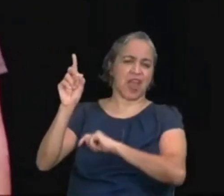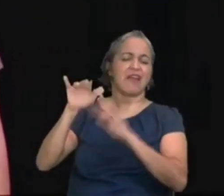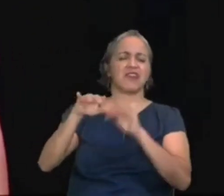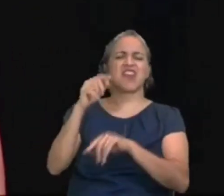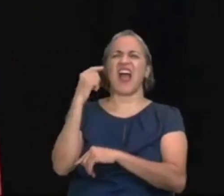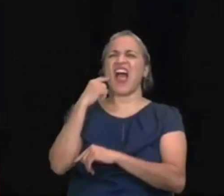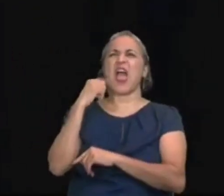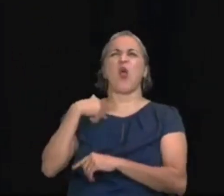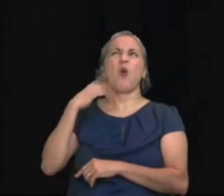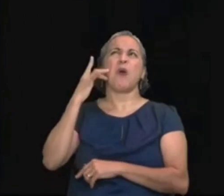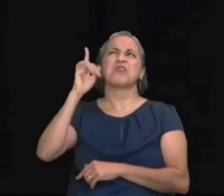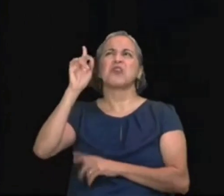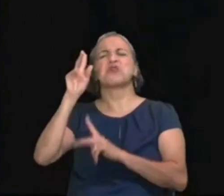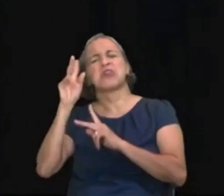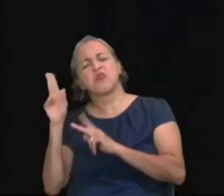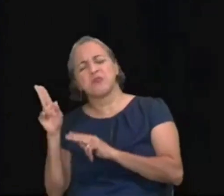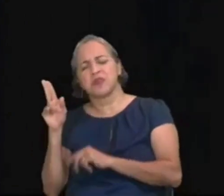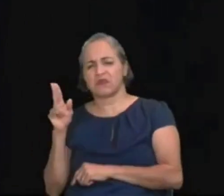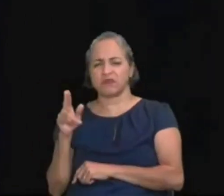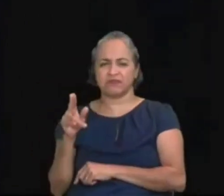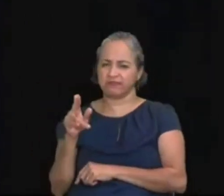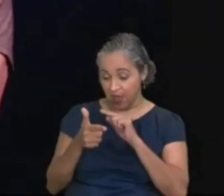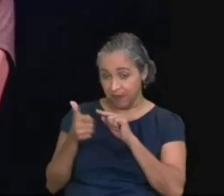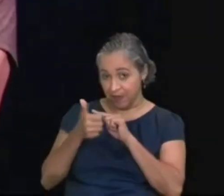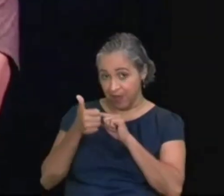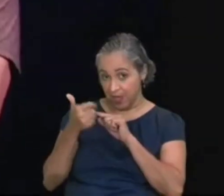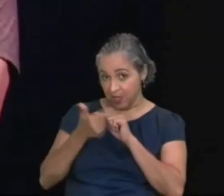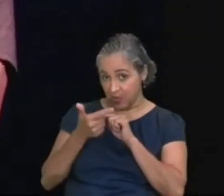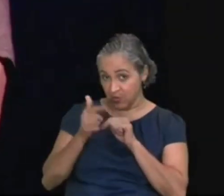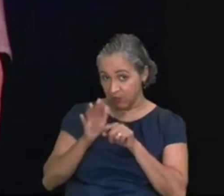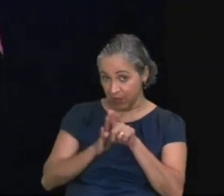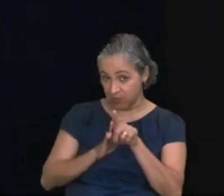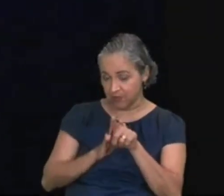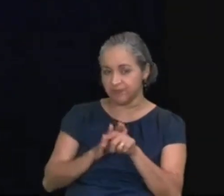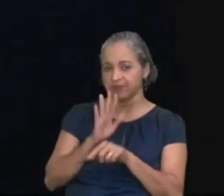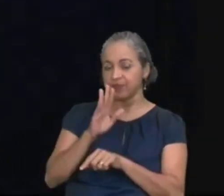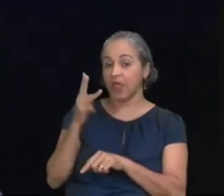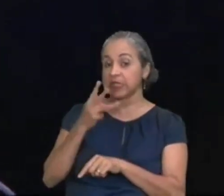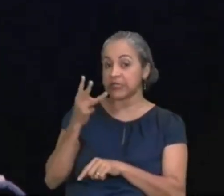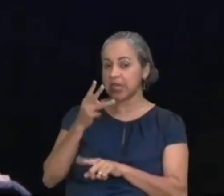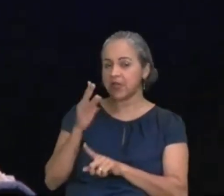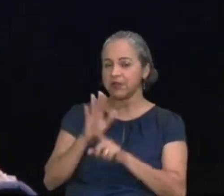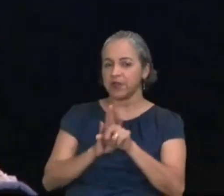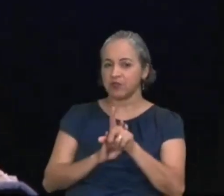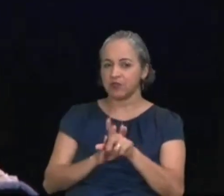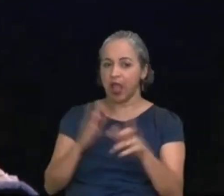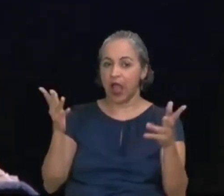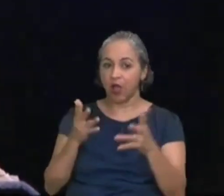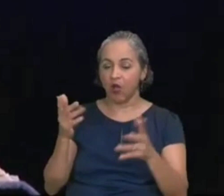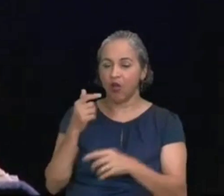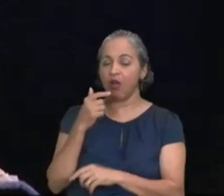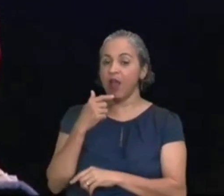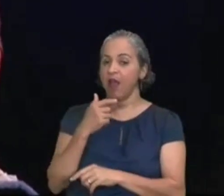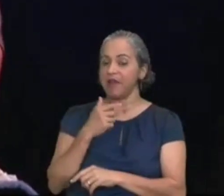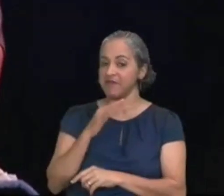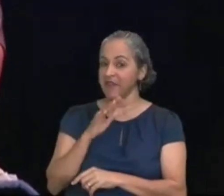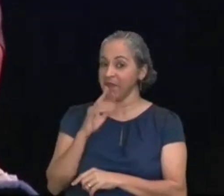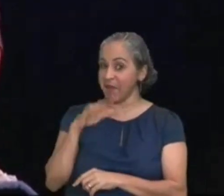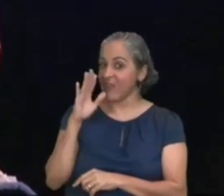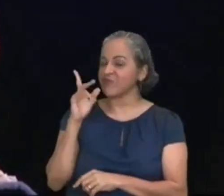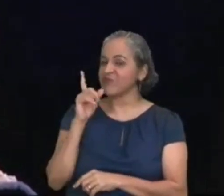tudo está no controle, das suas mãos, terceira pergunta, agora, que a coisa, vai,